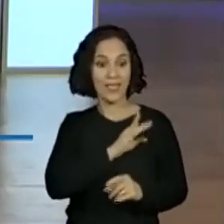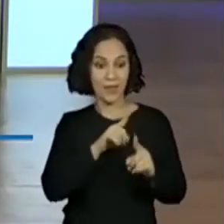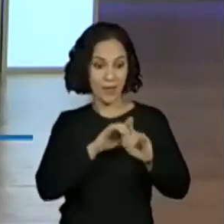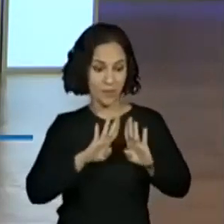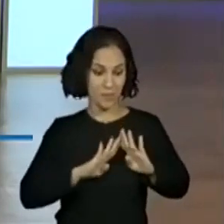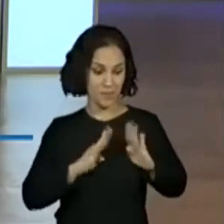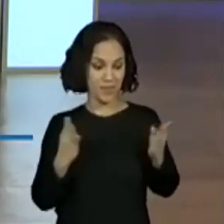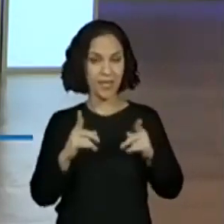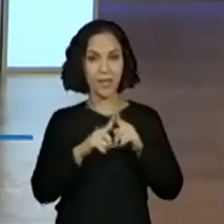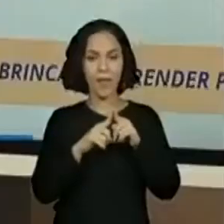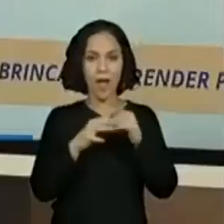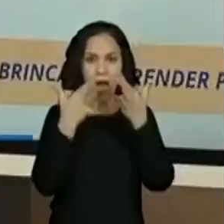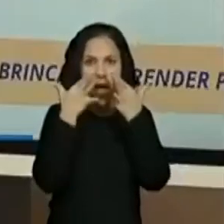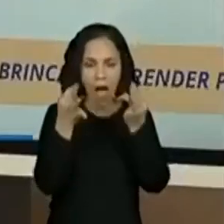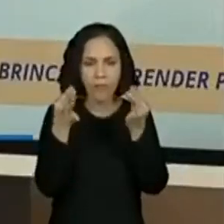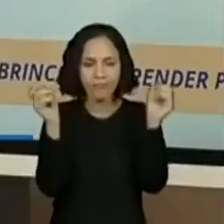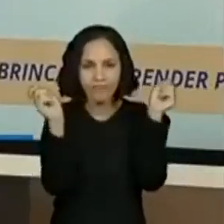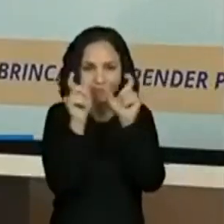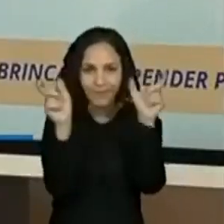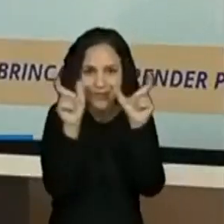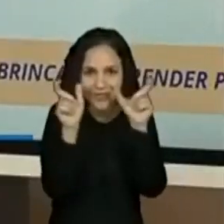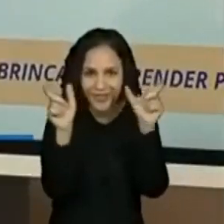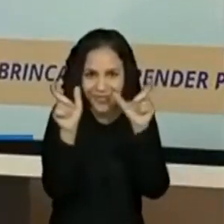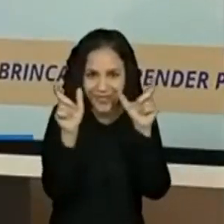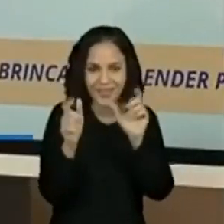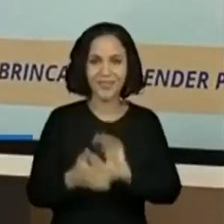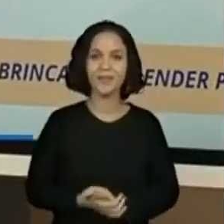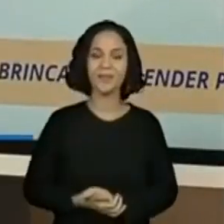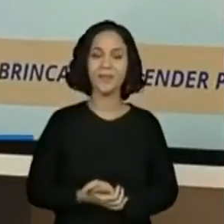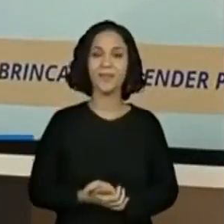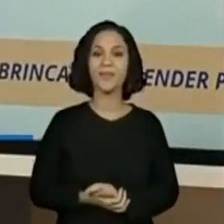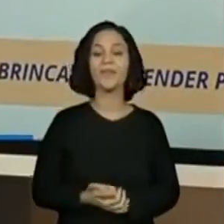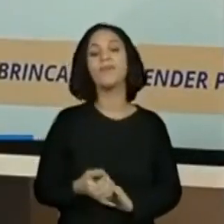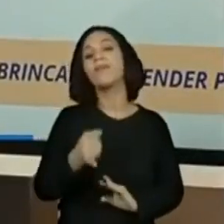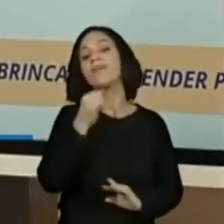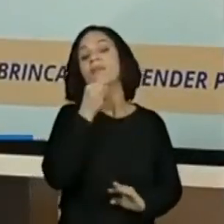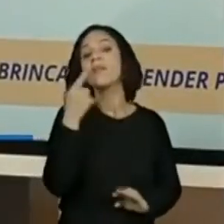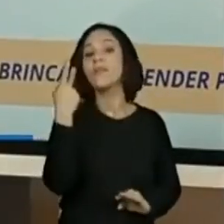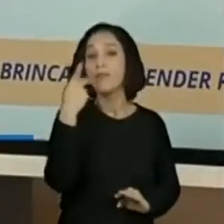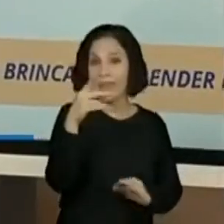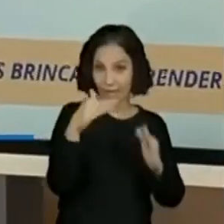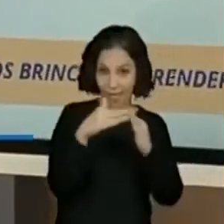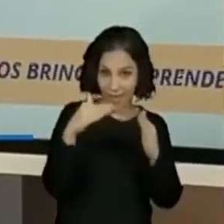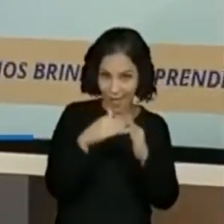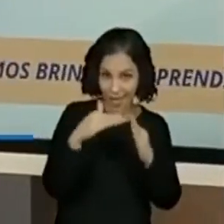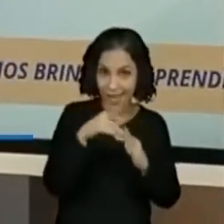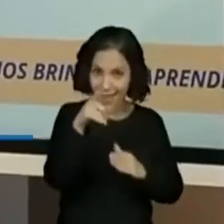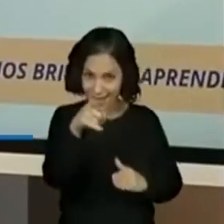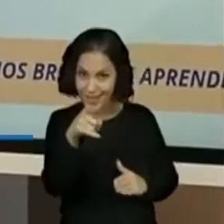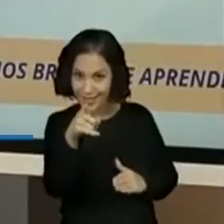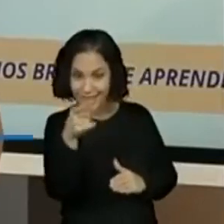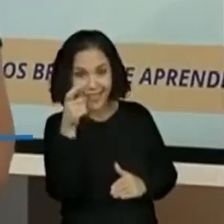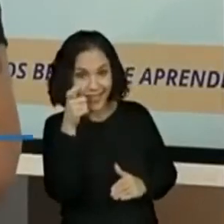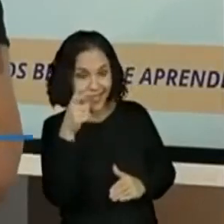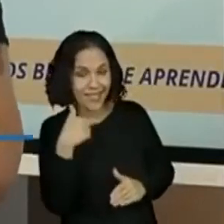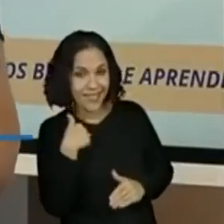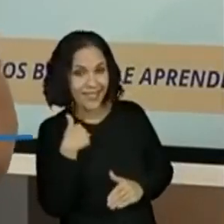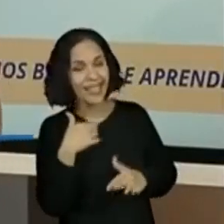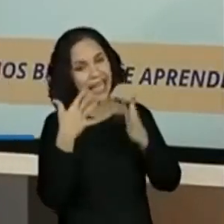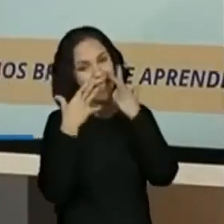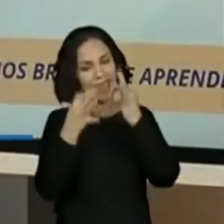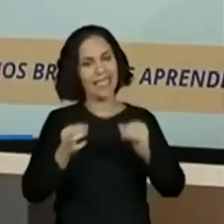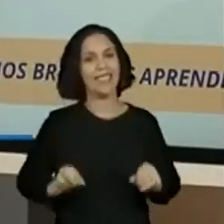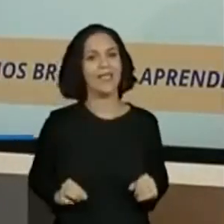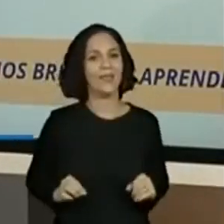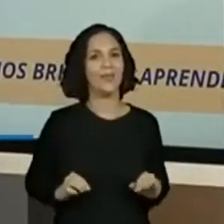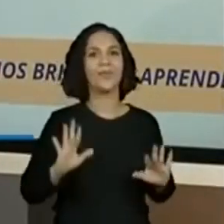Minha galerinha de casa, para você que está aí em casa, presta atenção no